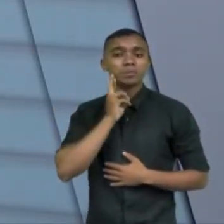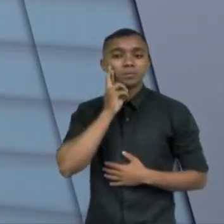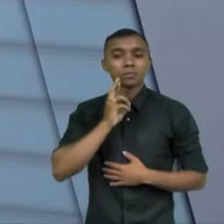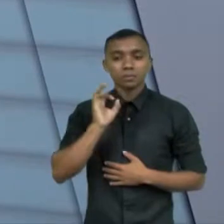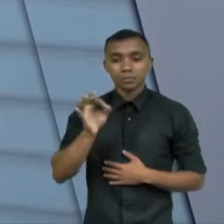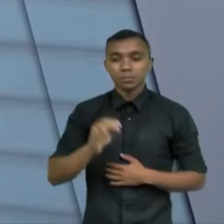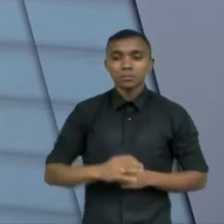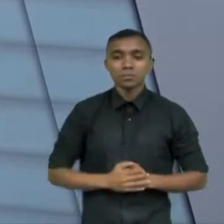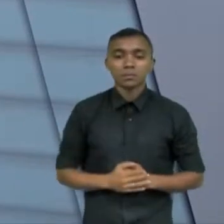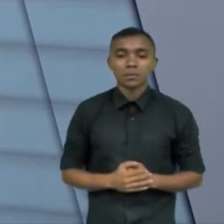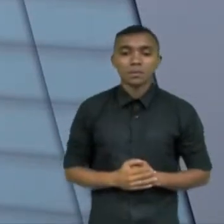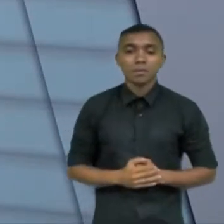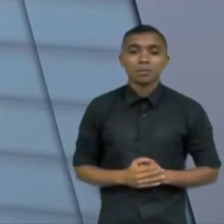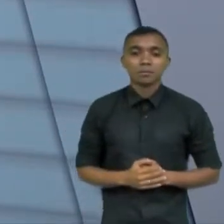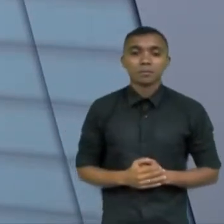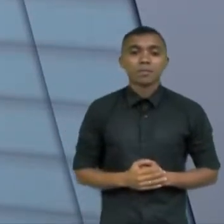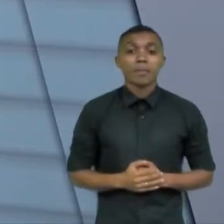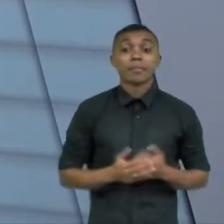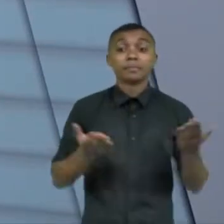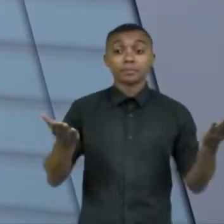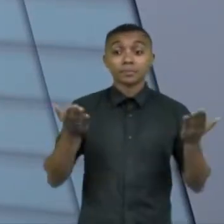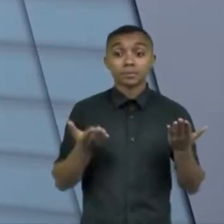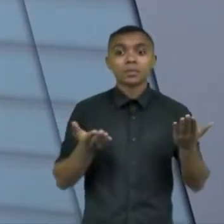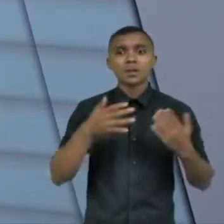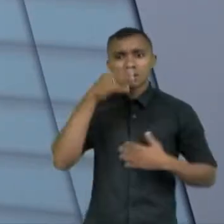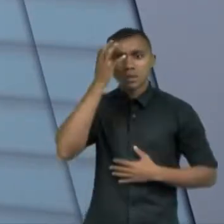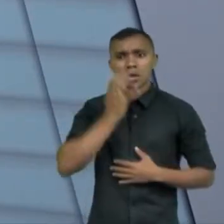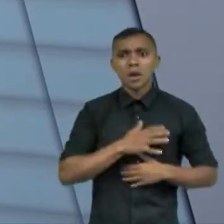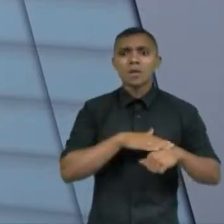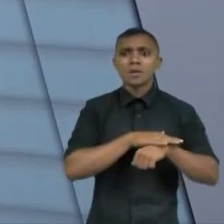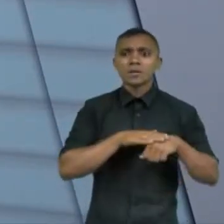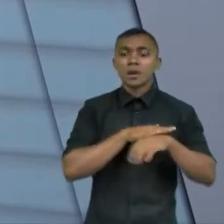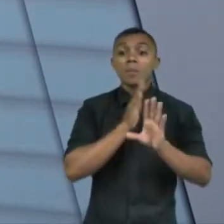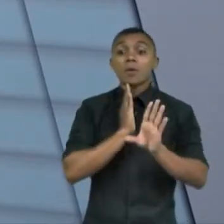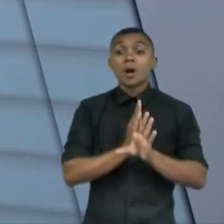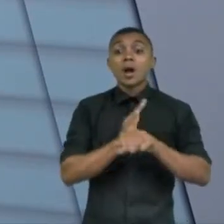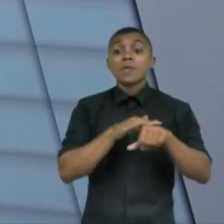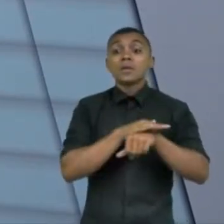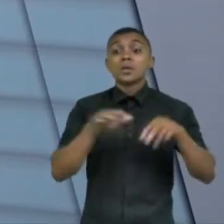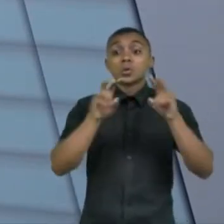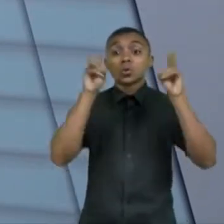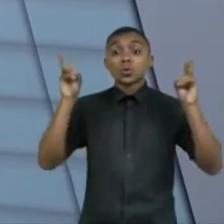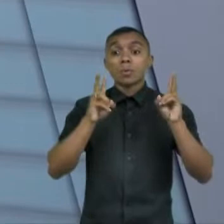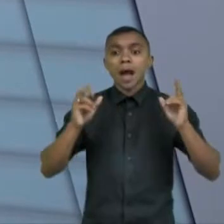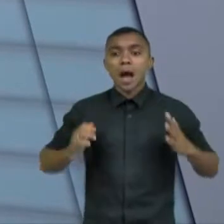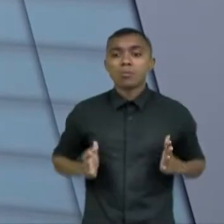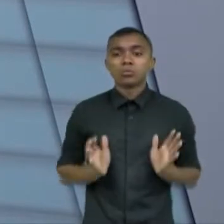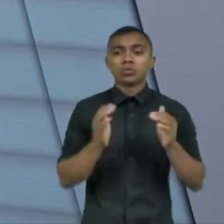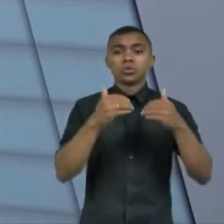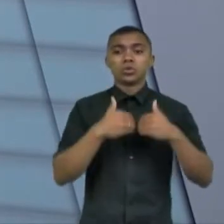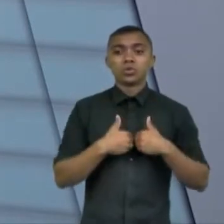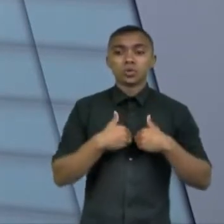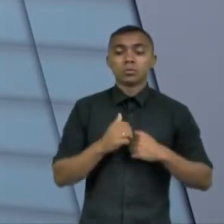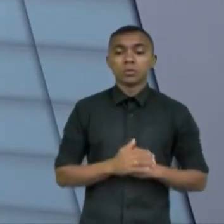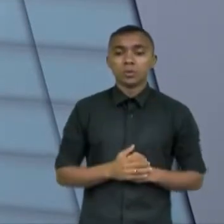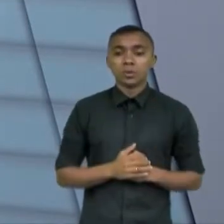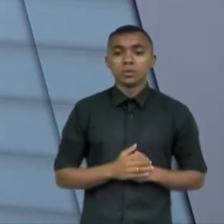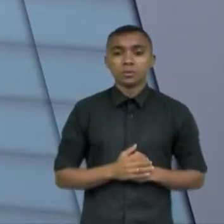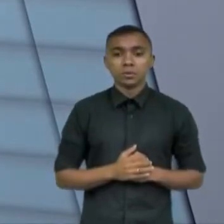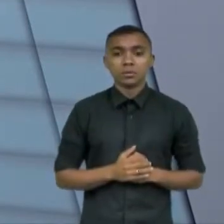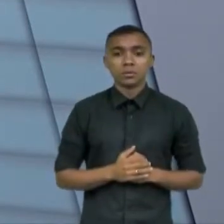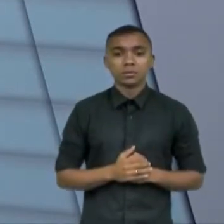Mastologia Hoje o nosso assunto é muito sério também porque nós vamos falar do autismo os direitos